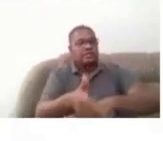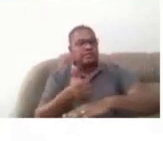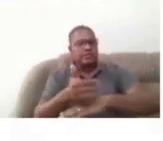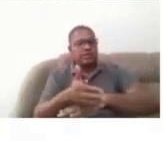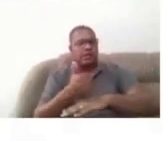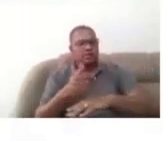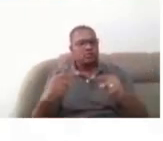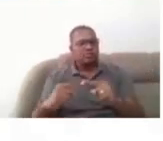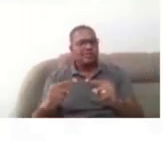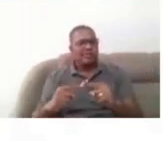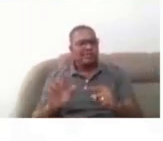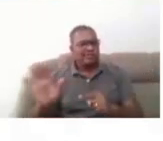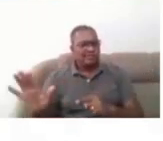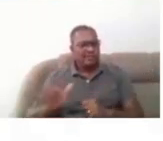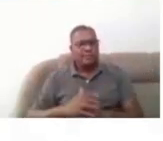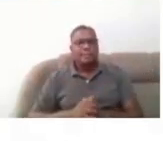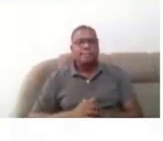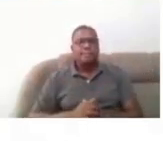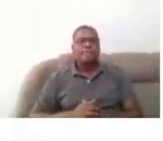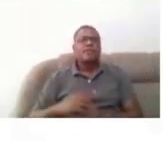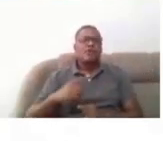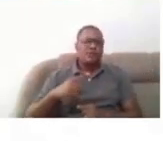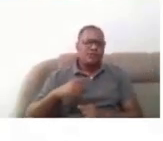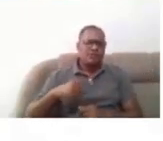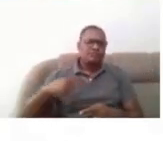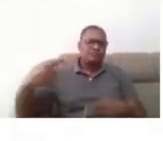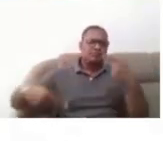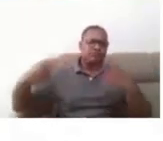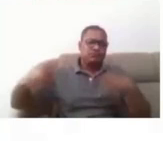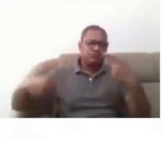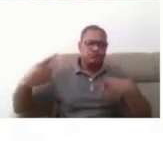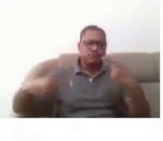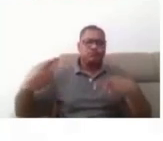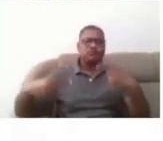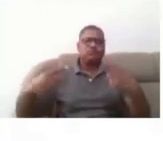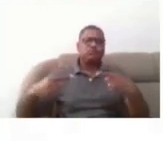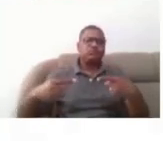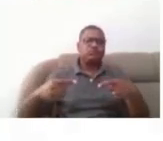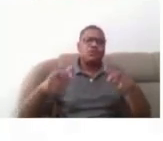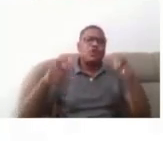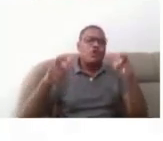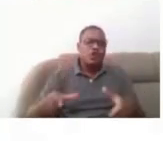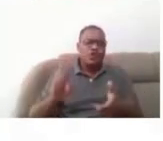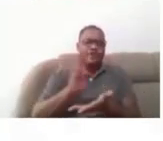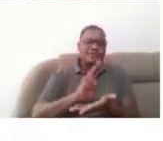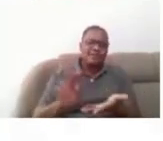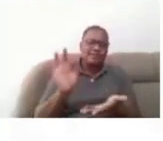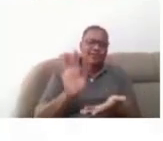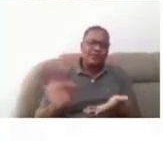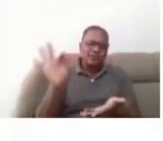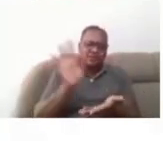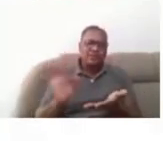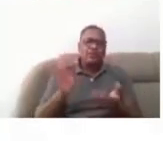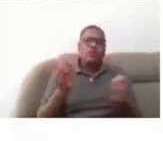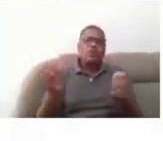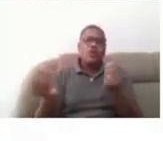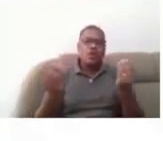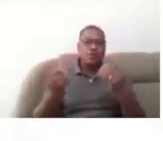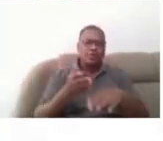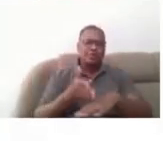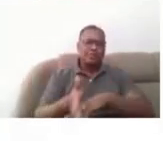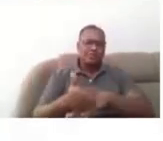Existe hoje um debate intenso relacionado às políticas de acesso à universidade pública, que considera que as provas precisam ser